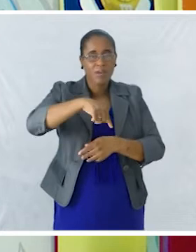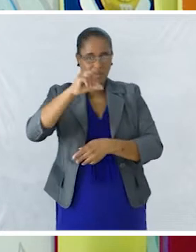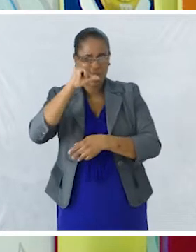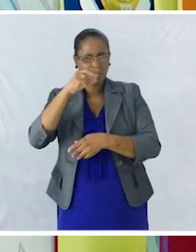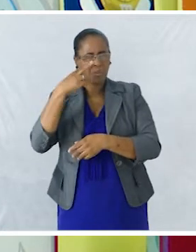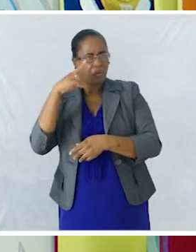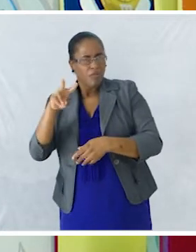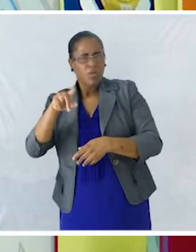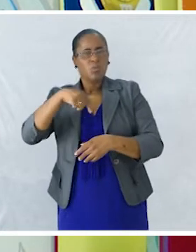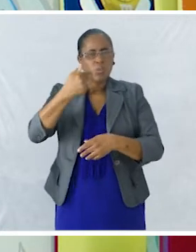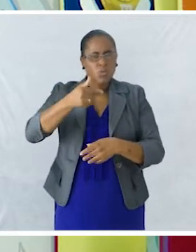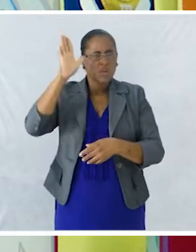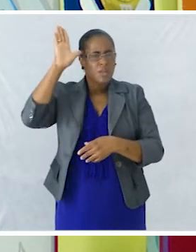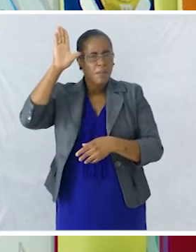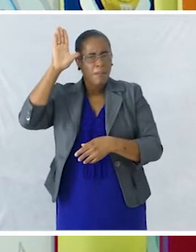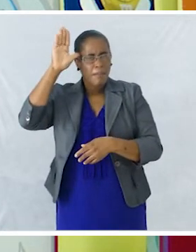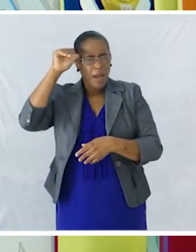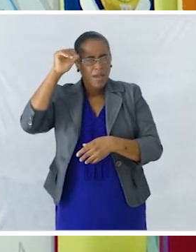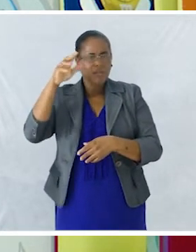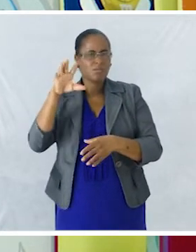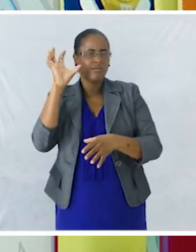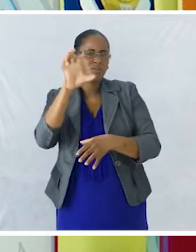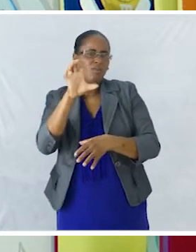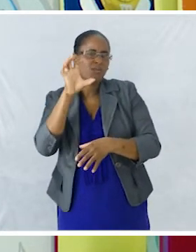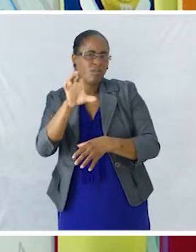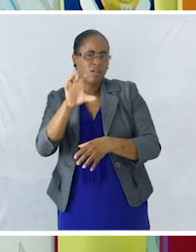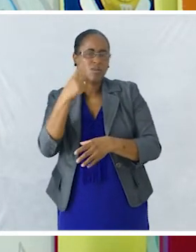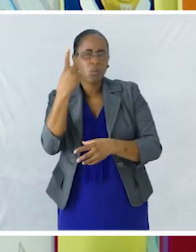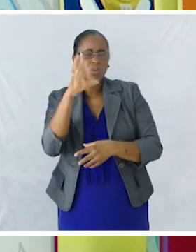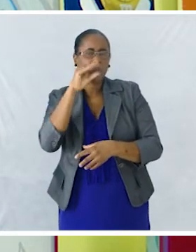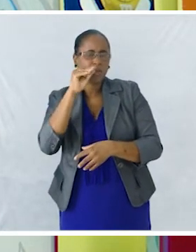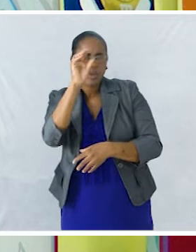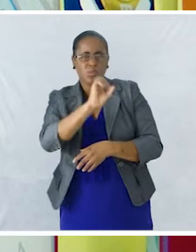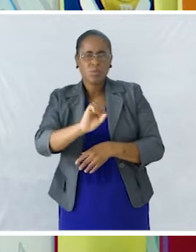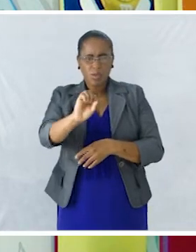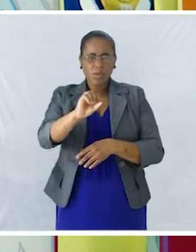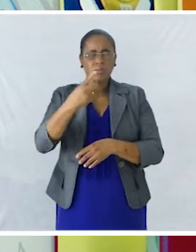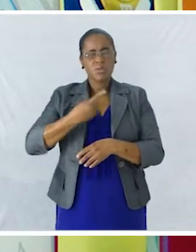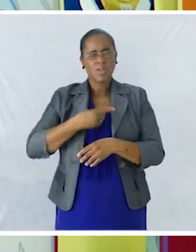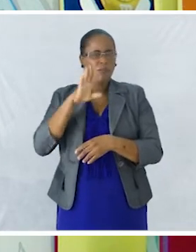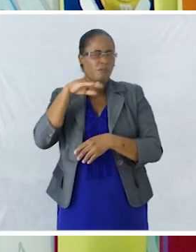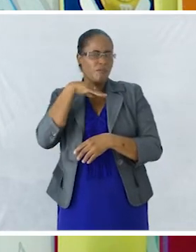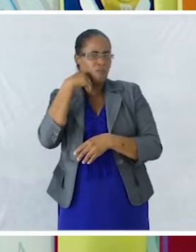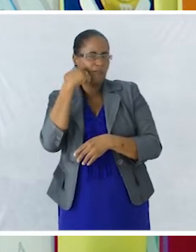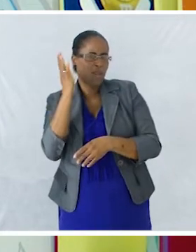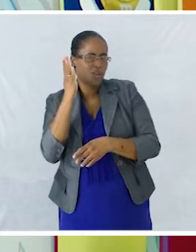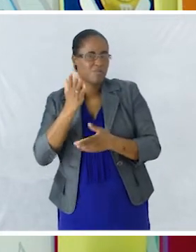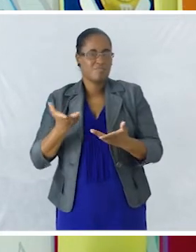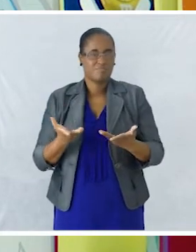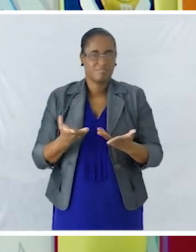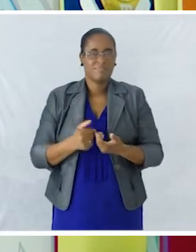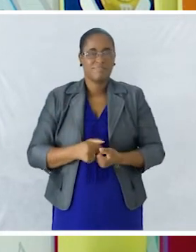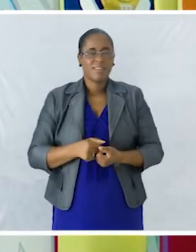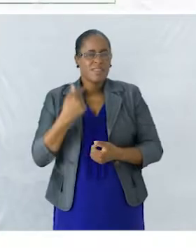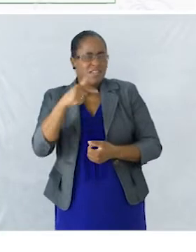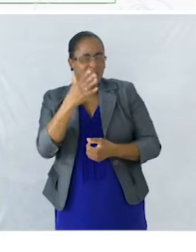os outros animais Gozavam com um dos seus patinhos Por ser feio E desajeitado Estava um